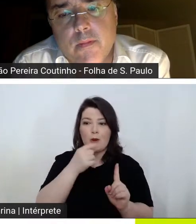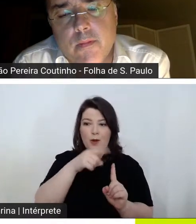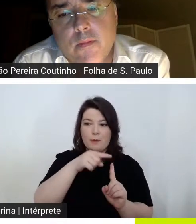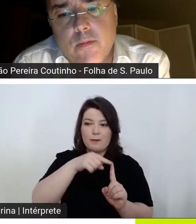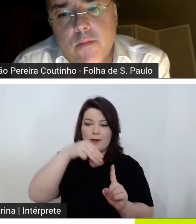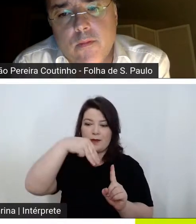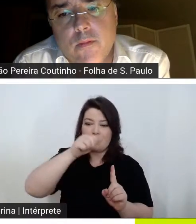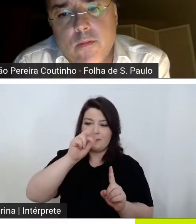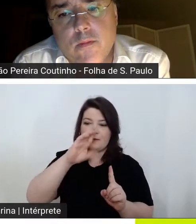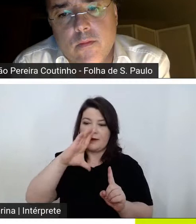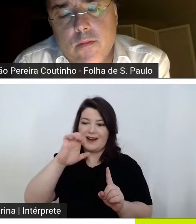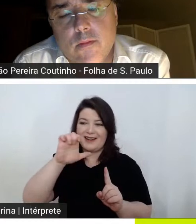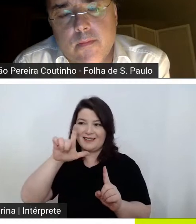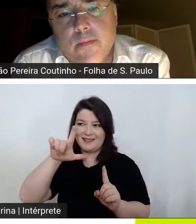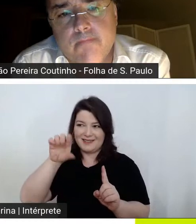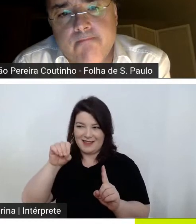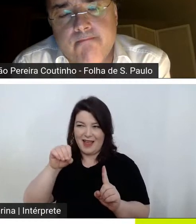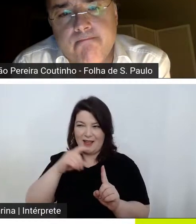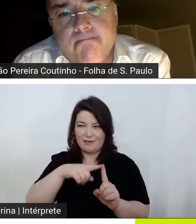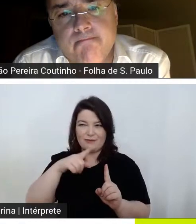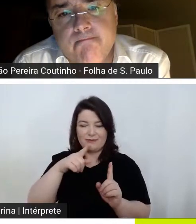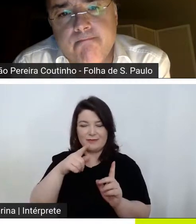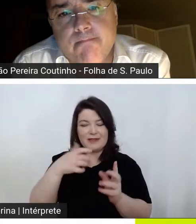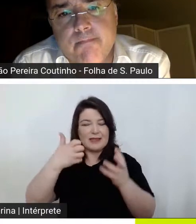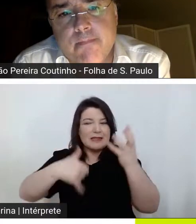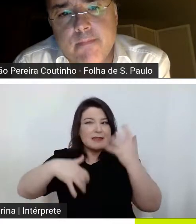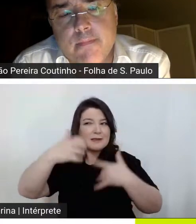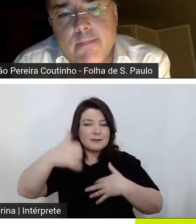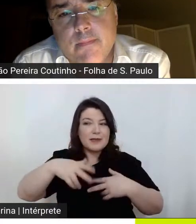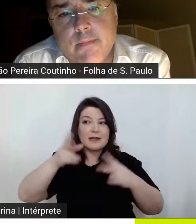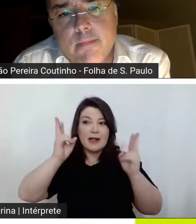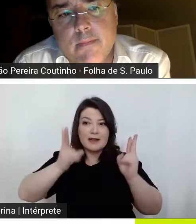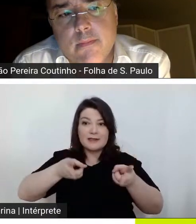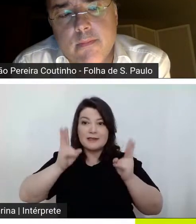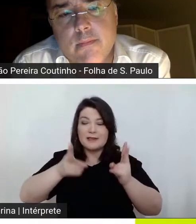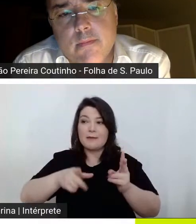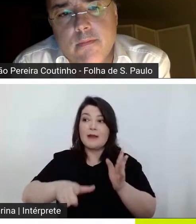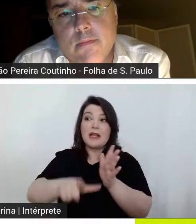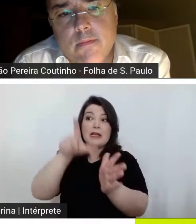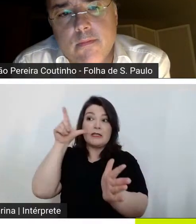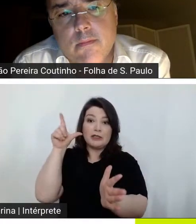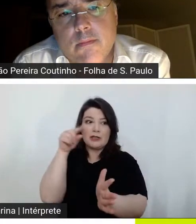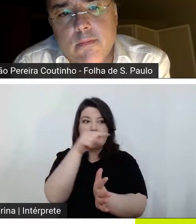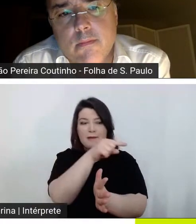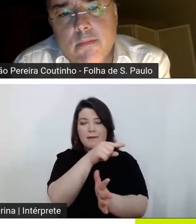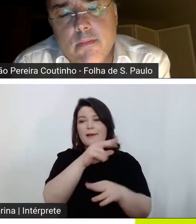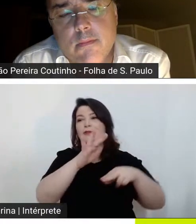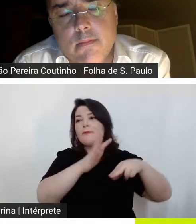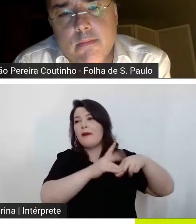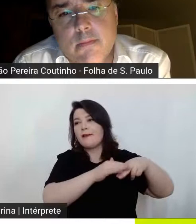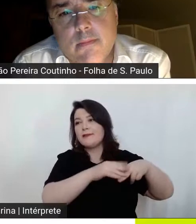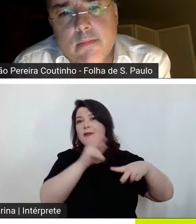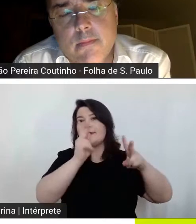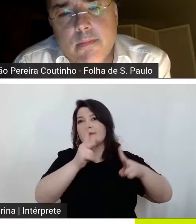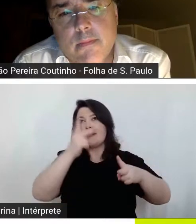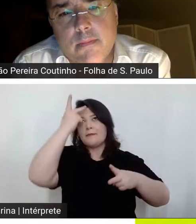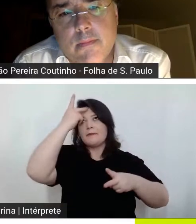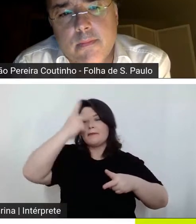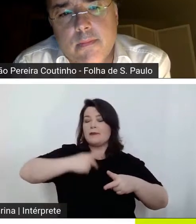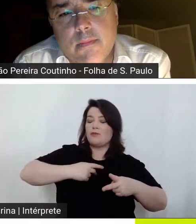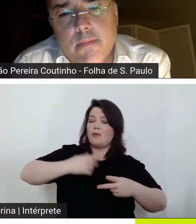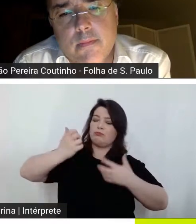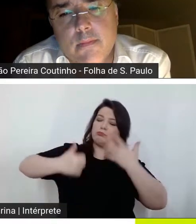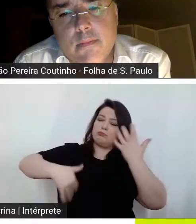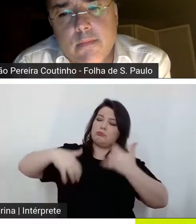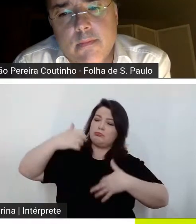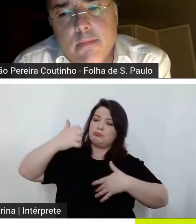pacientes de antigamente aqueles que tinham uma história para contar sobre si mesmo ele disse que os pacientes mais